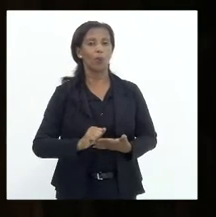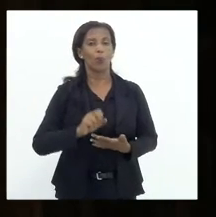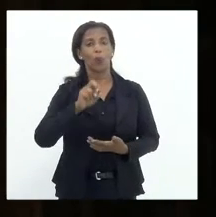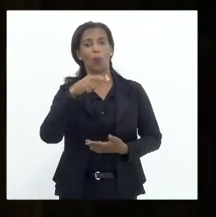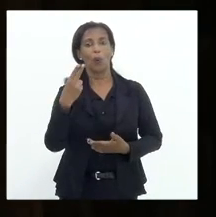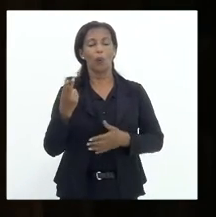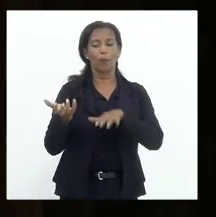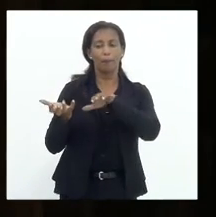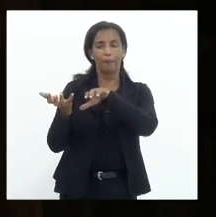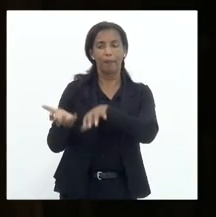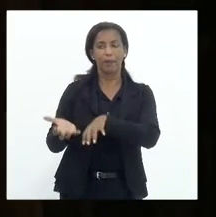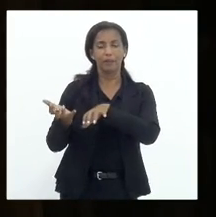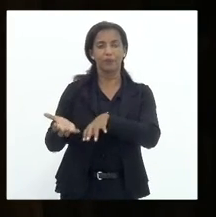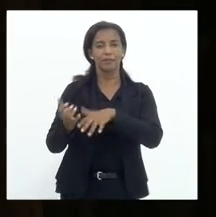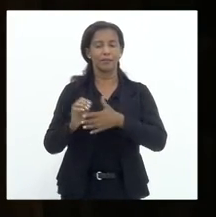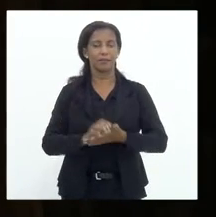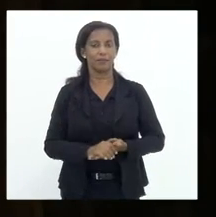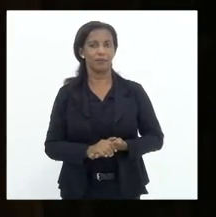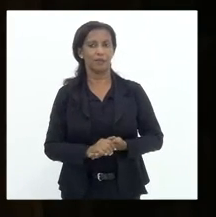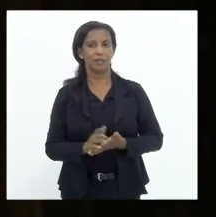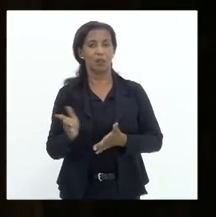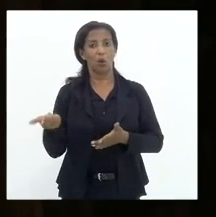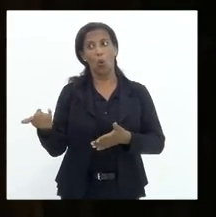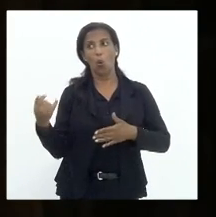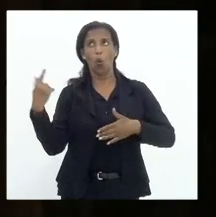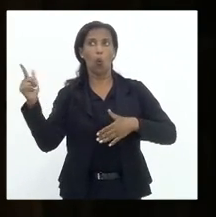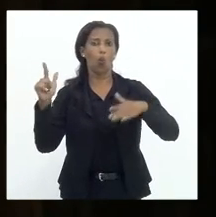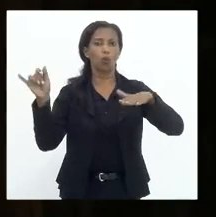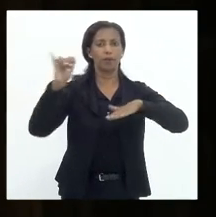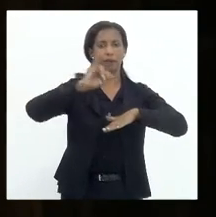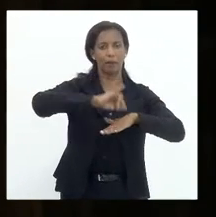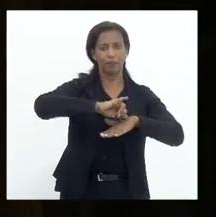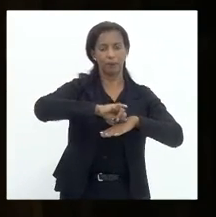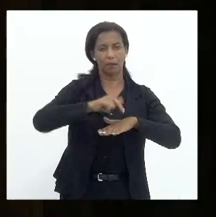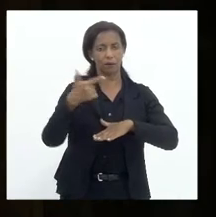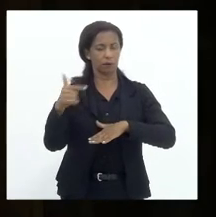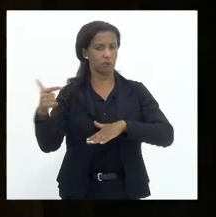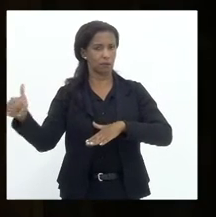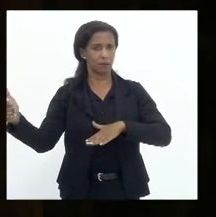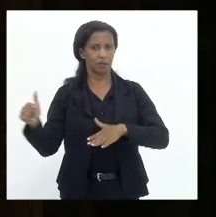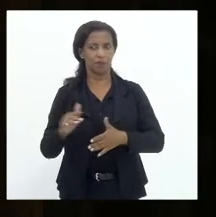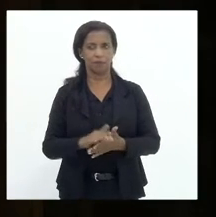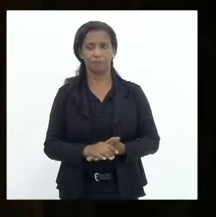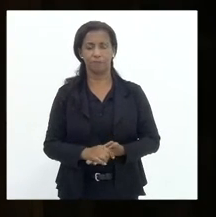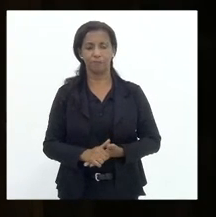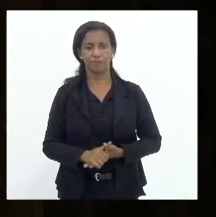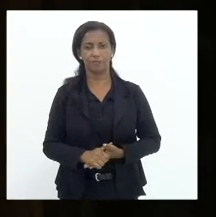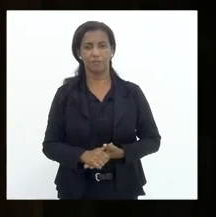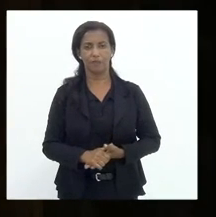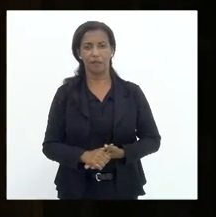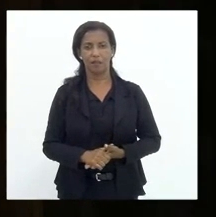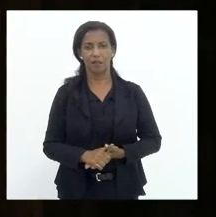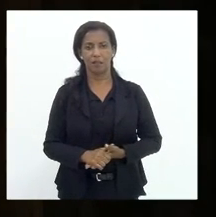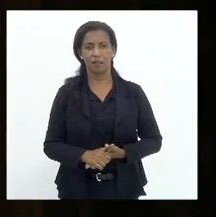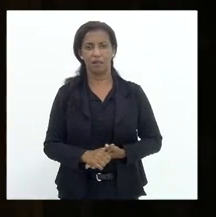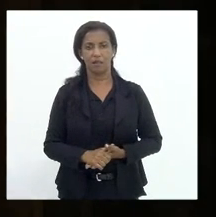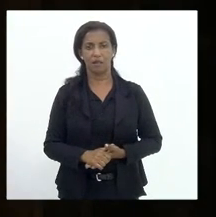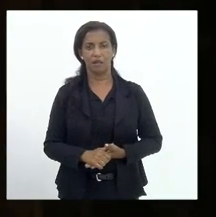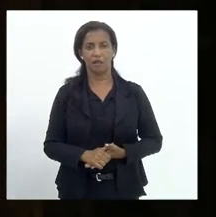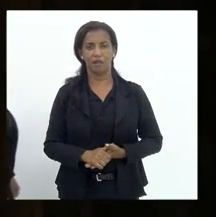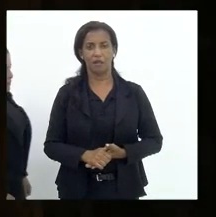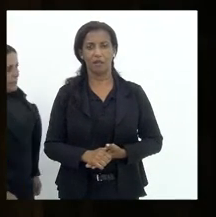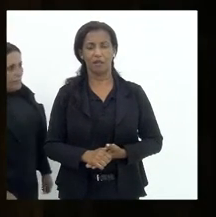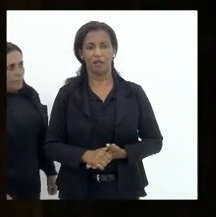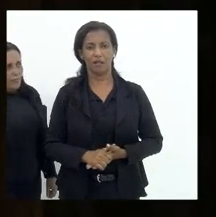ou que saem outra capital não vai ter choro e ranger de